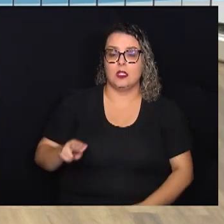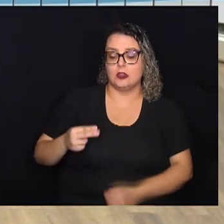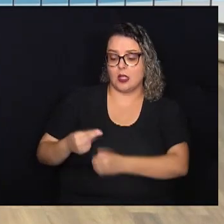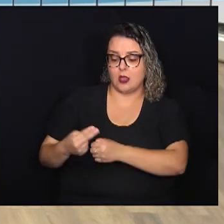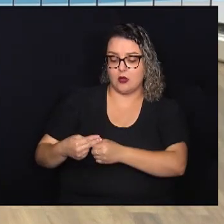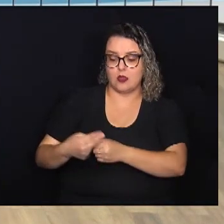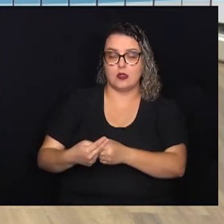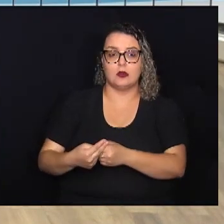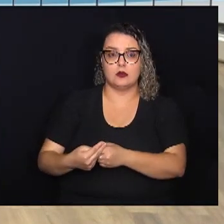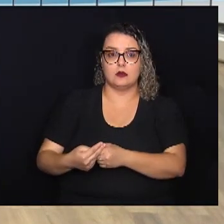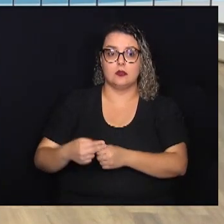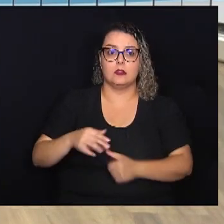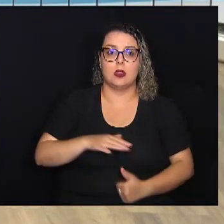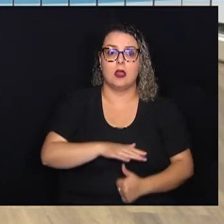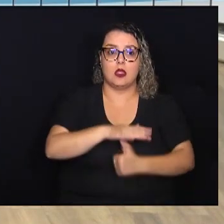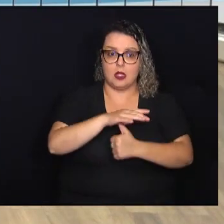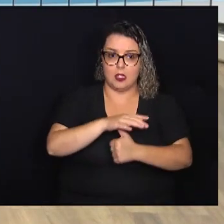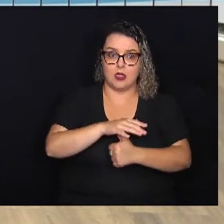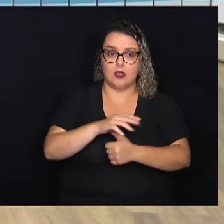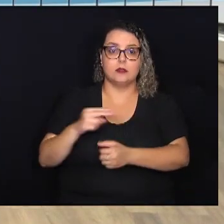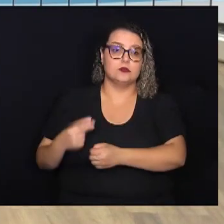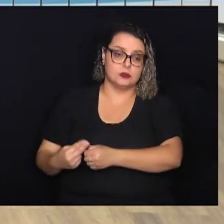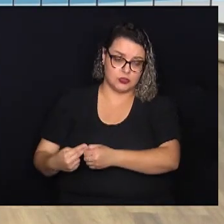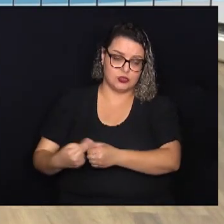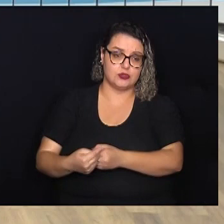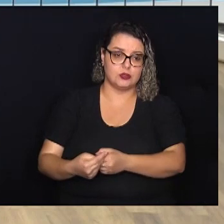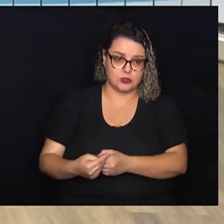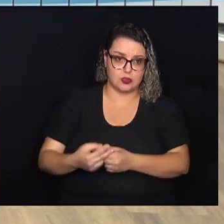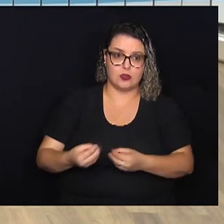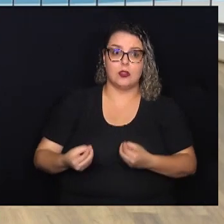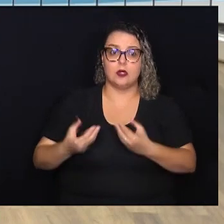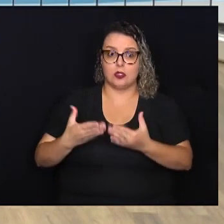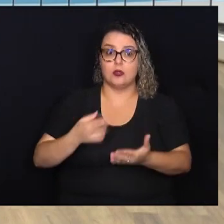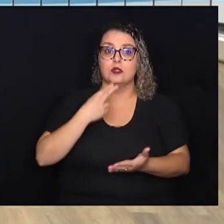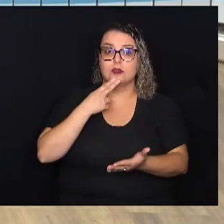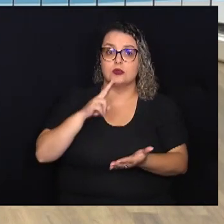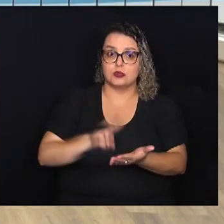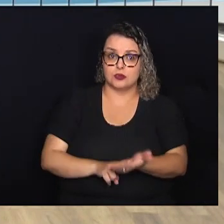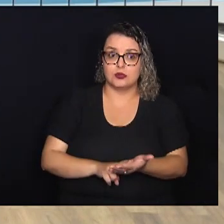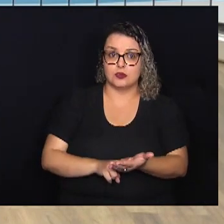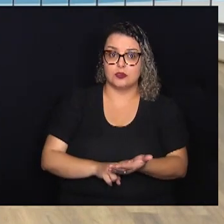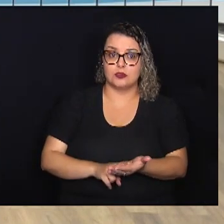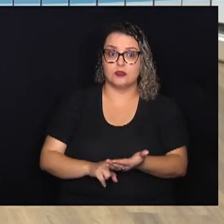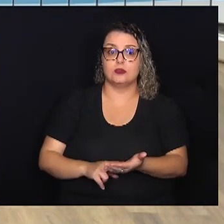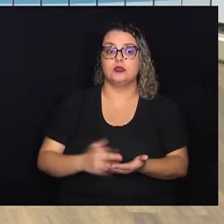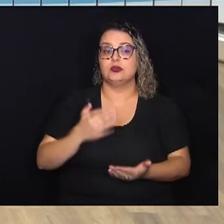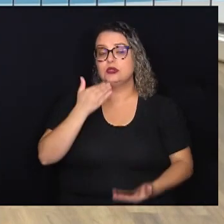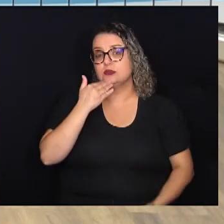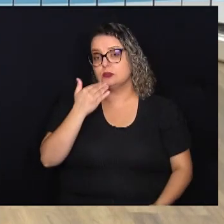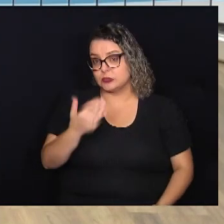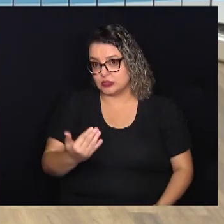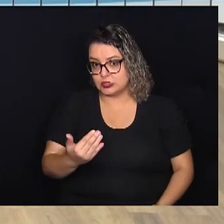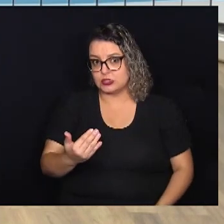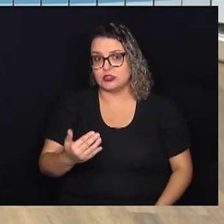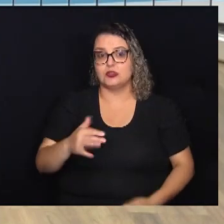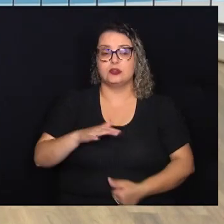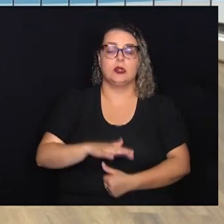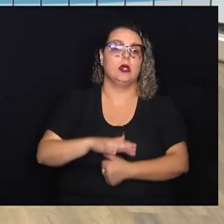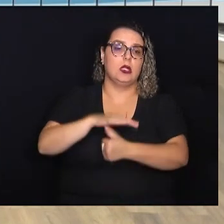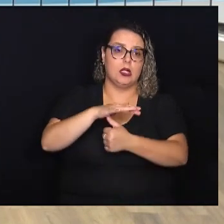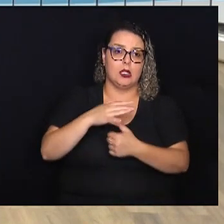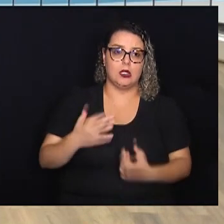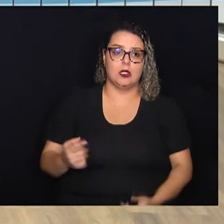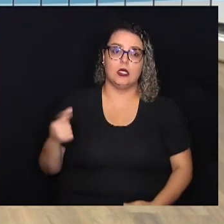a reitoria da Universidade, inclusive com a entrega de uma carta de reivindicações à reitoria. Então,